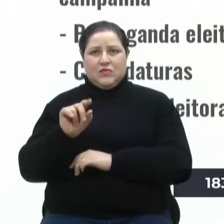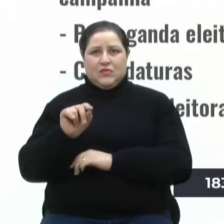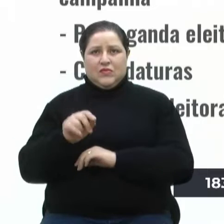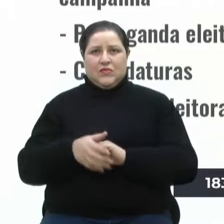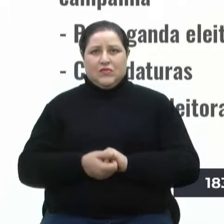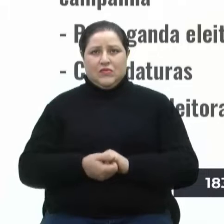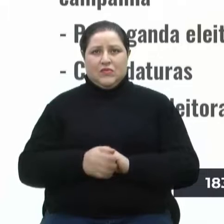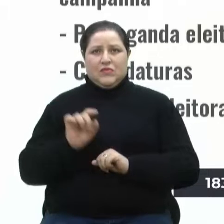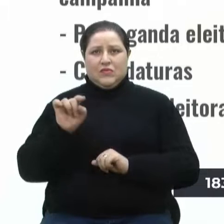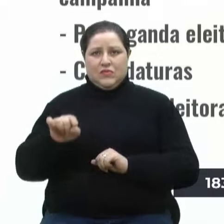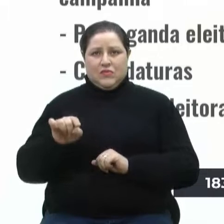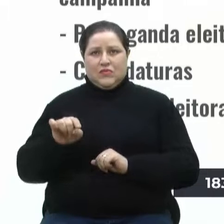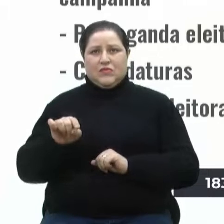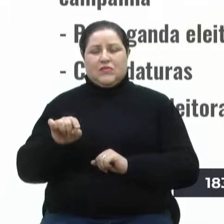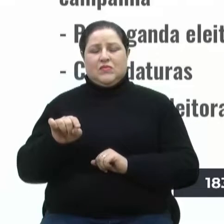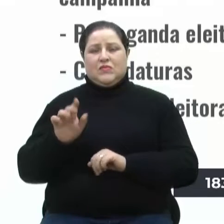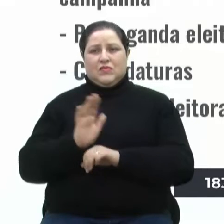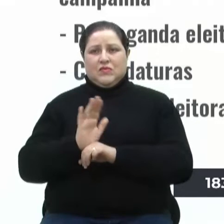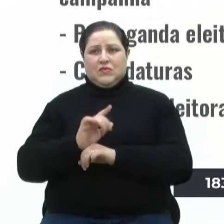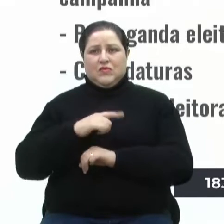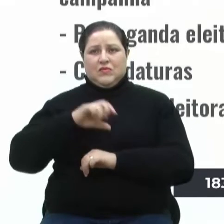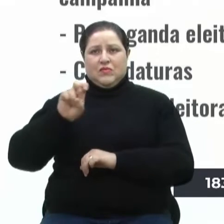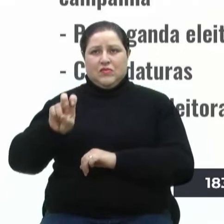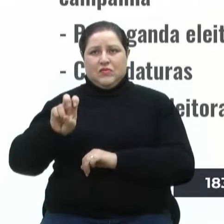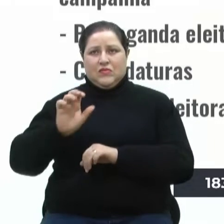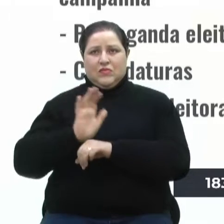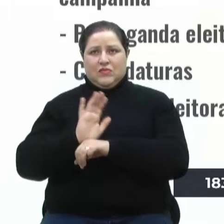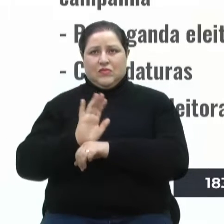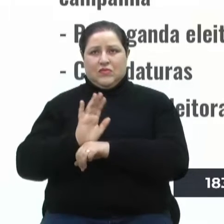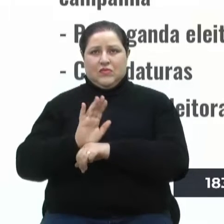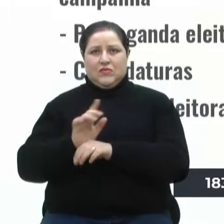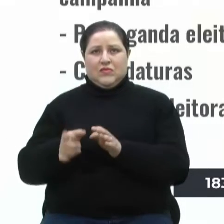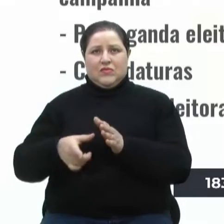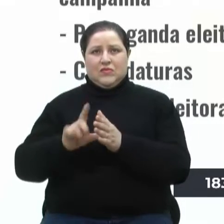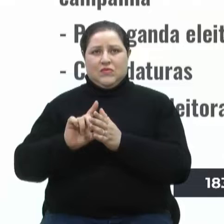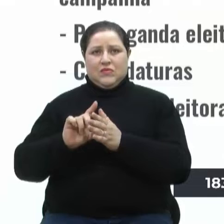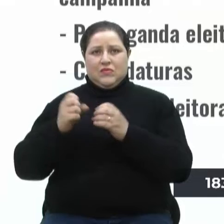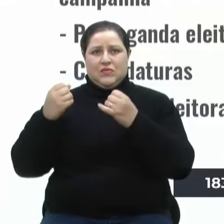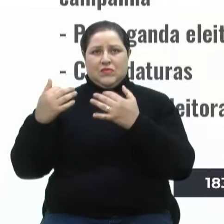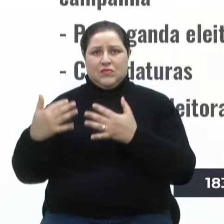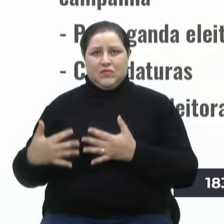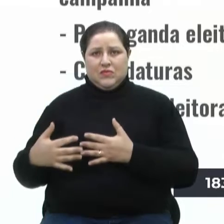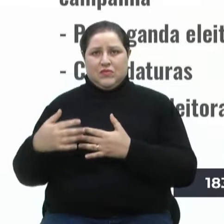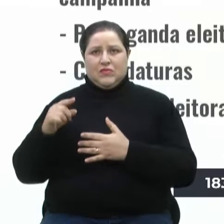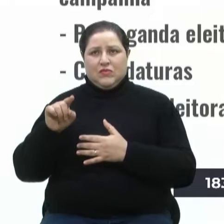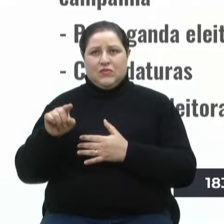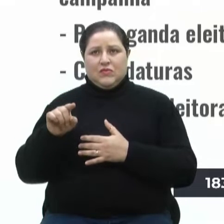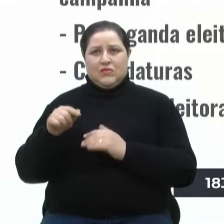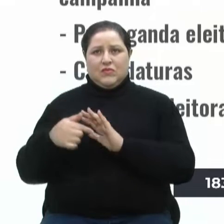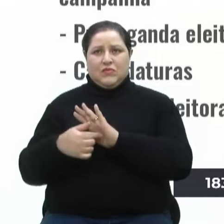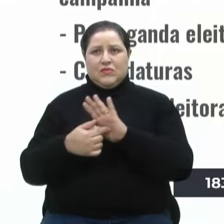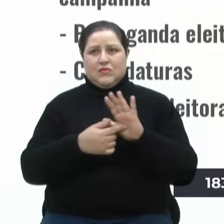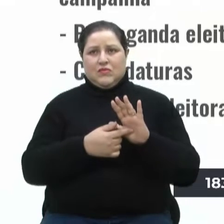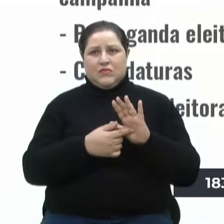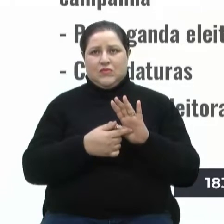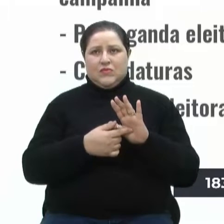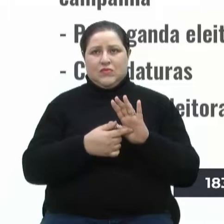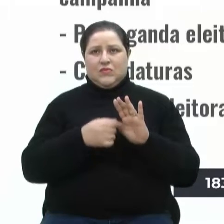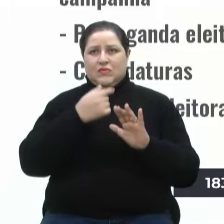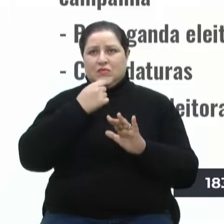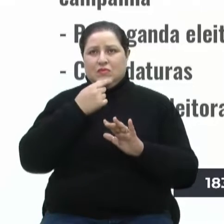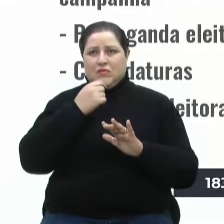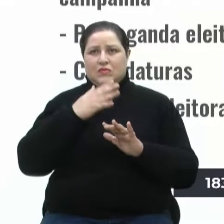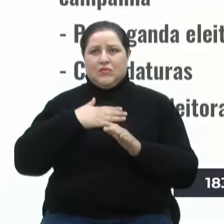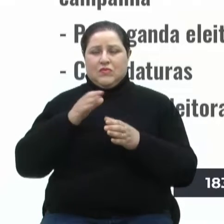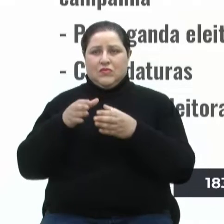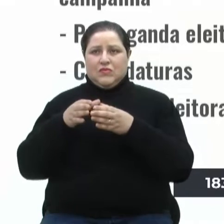e esse módulo tem cinco vídeos. Antes de abrir direitinho sobre eles, eu queria só mostrar um teaser que o Samuel, da minha